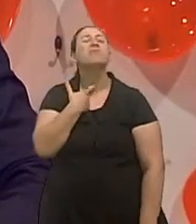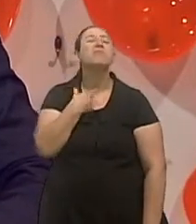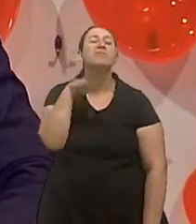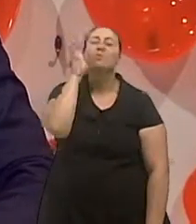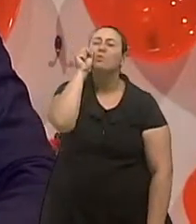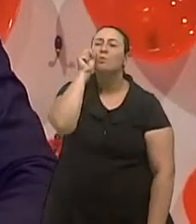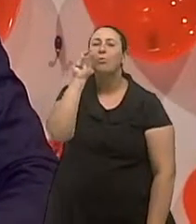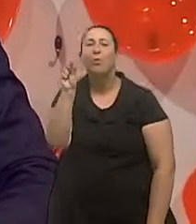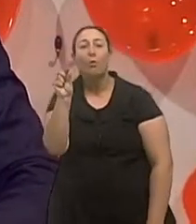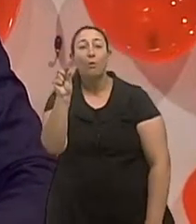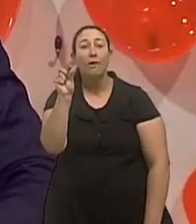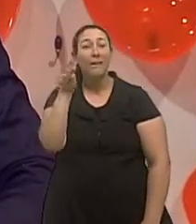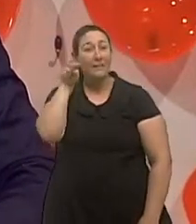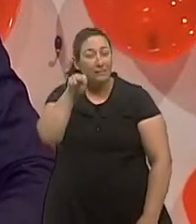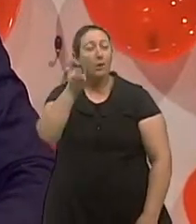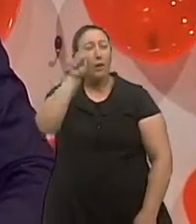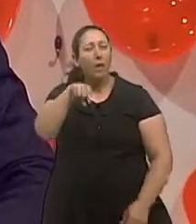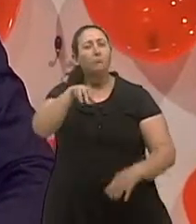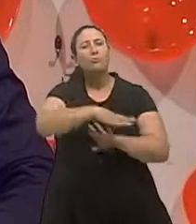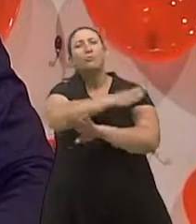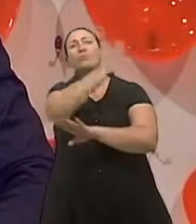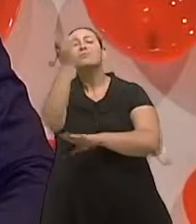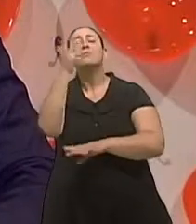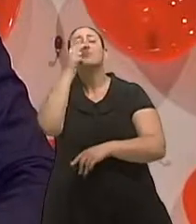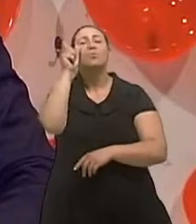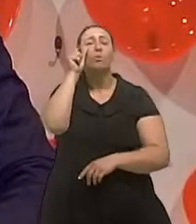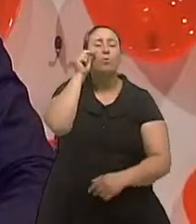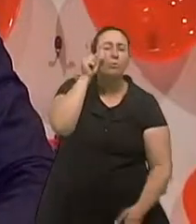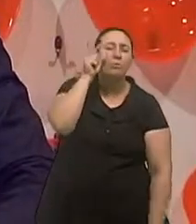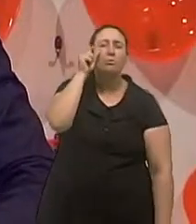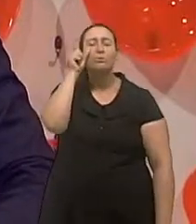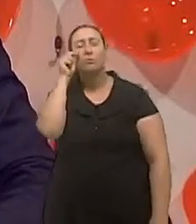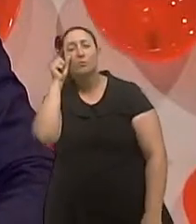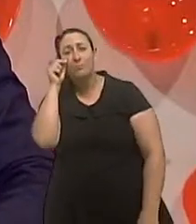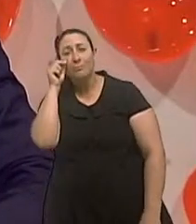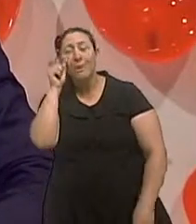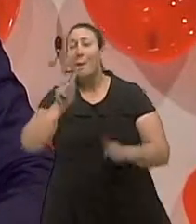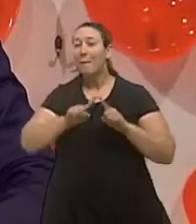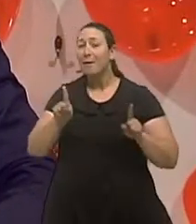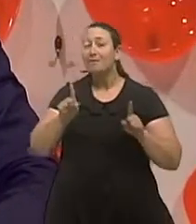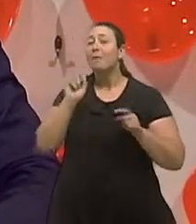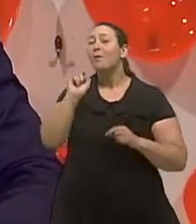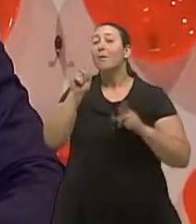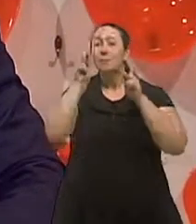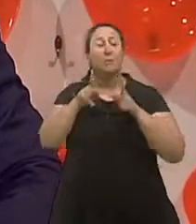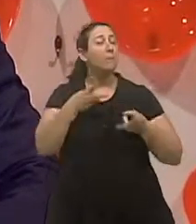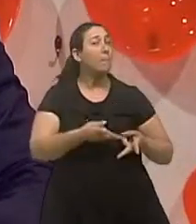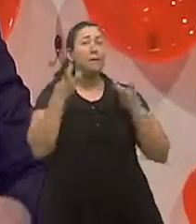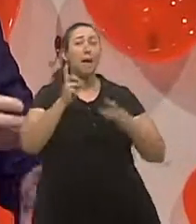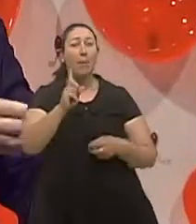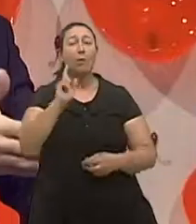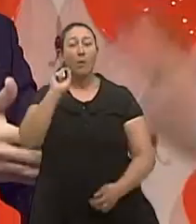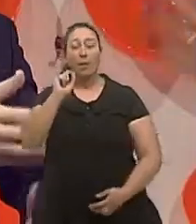né? Isso é a sonolência diurna. E isso a pessoa percebe. Mas o que muitas vezes a pessoa não percebe é que essas pausas